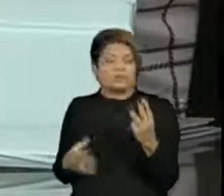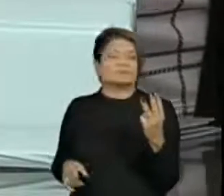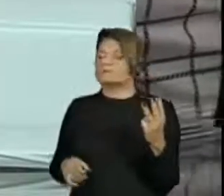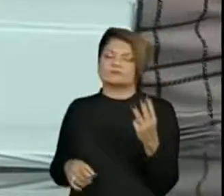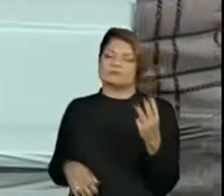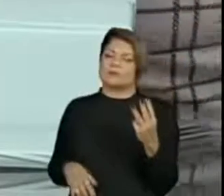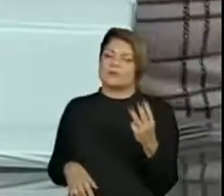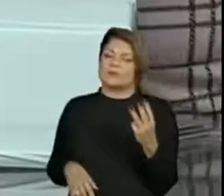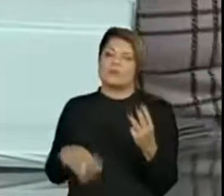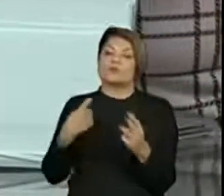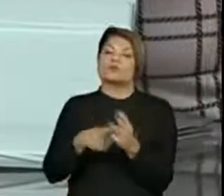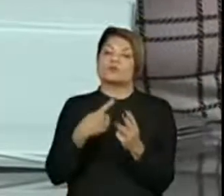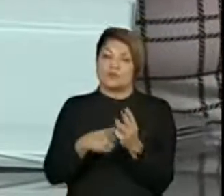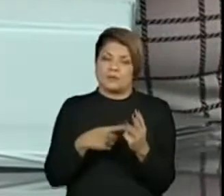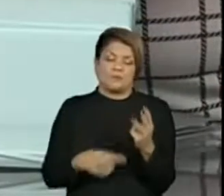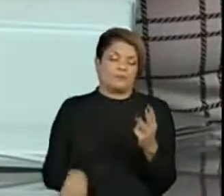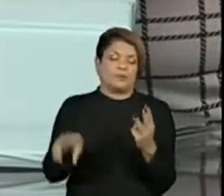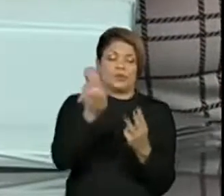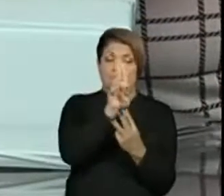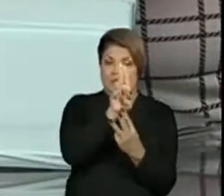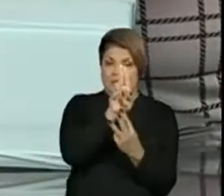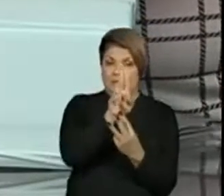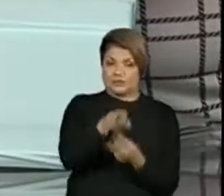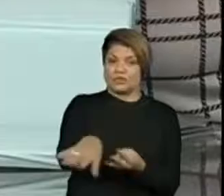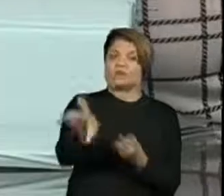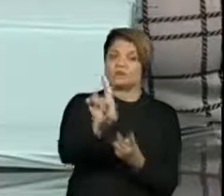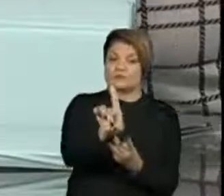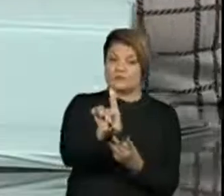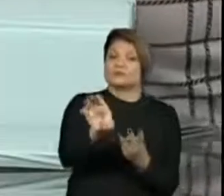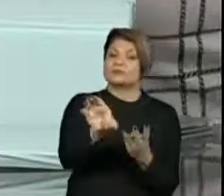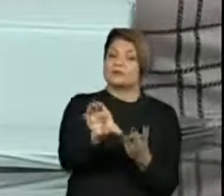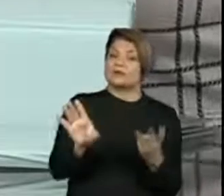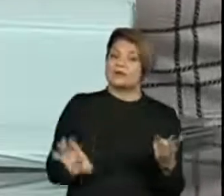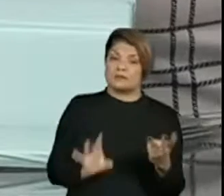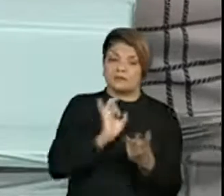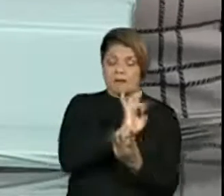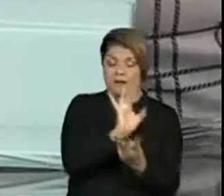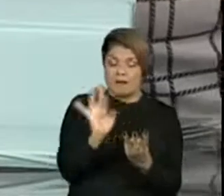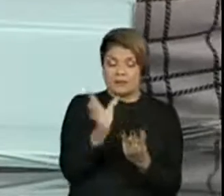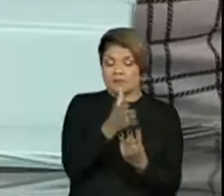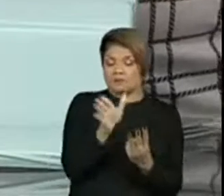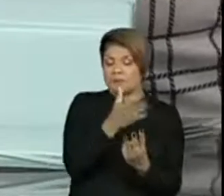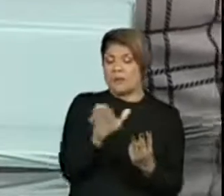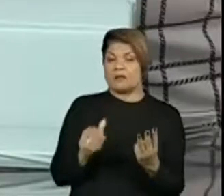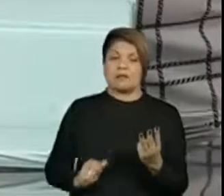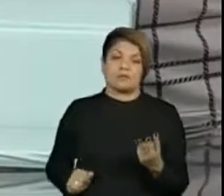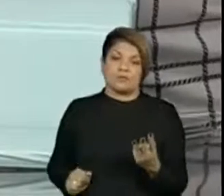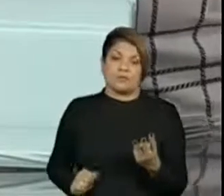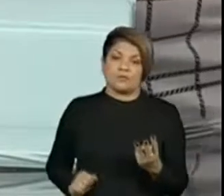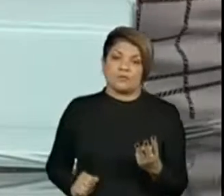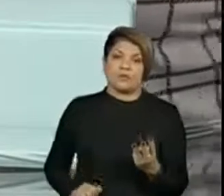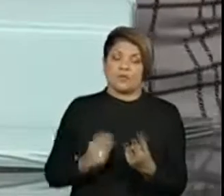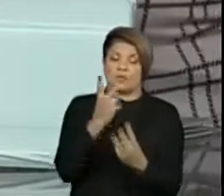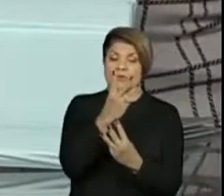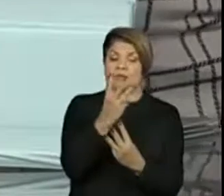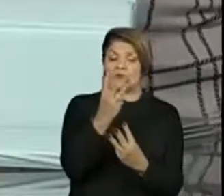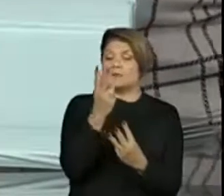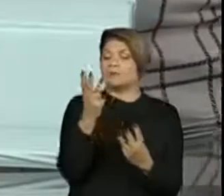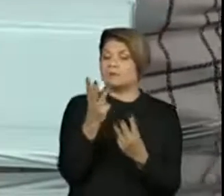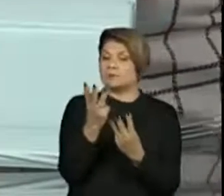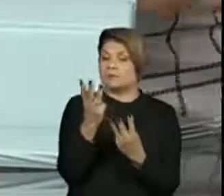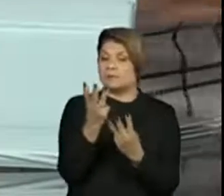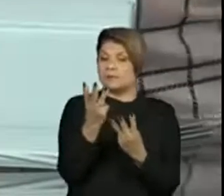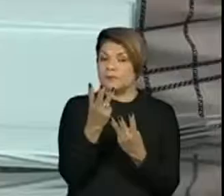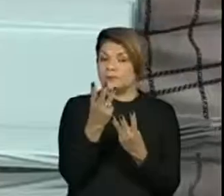posição. Então, o primeiro número 3 que nós temos ali, ele ocupa a posição da centena. Então, são três